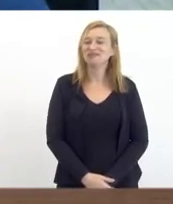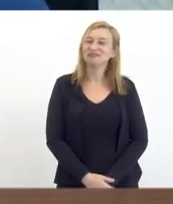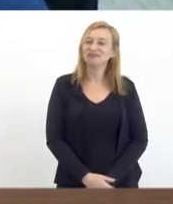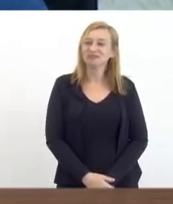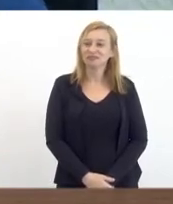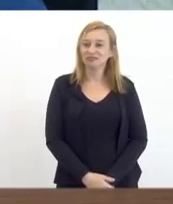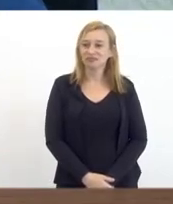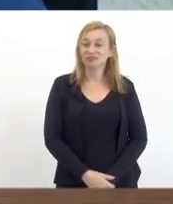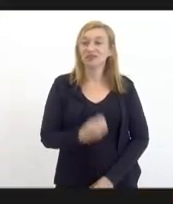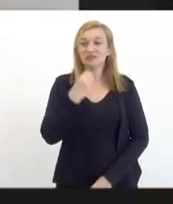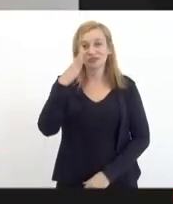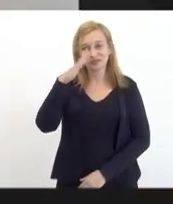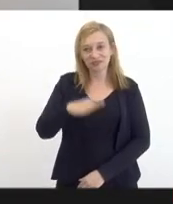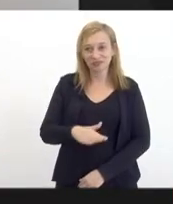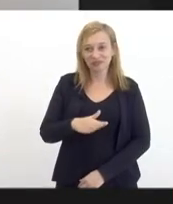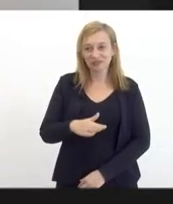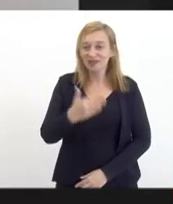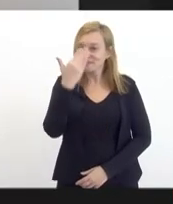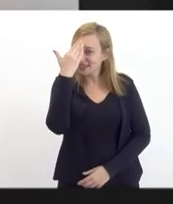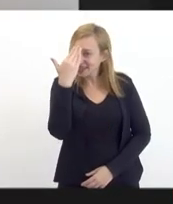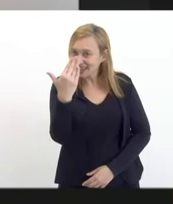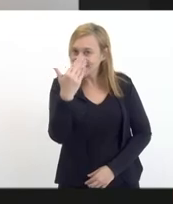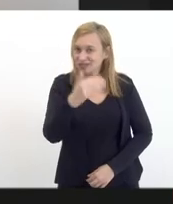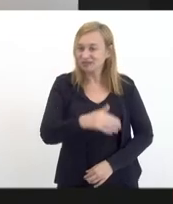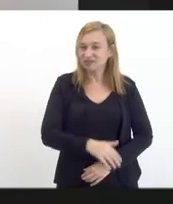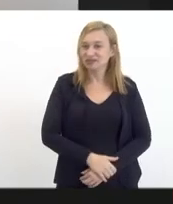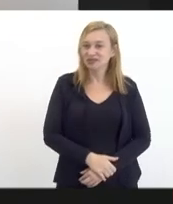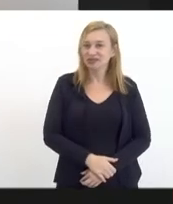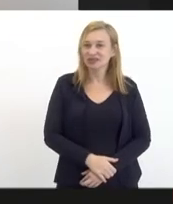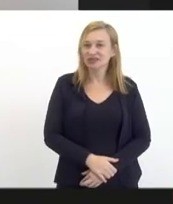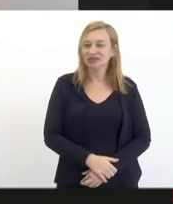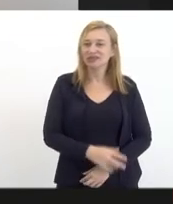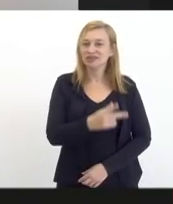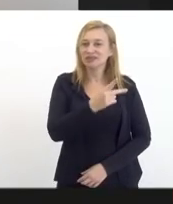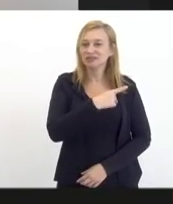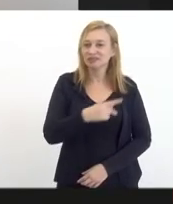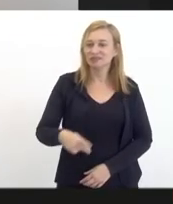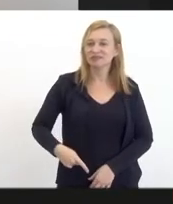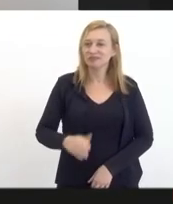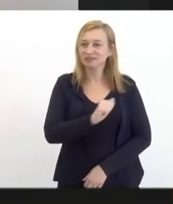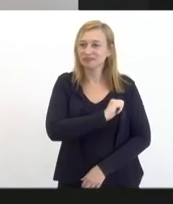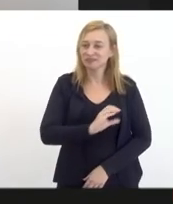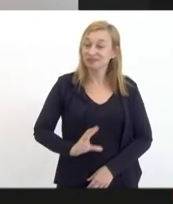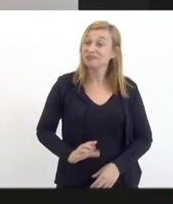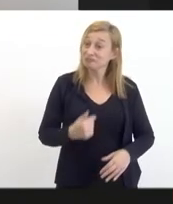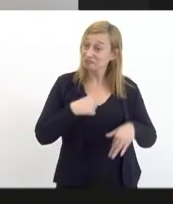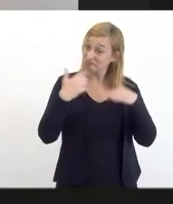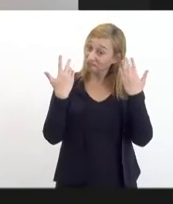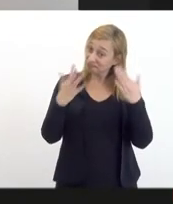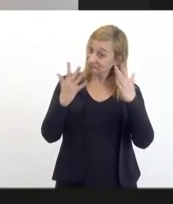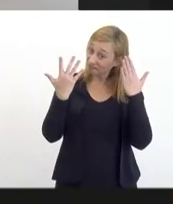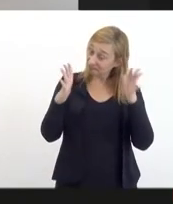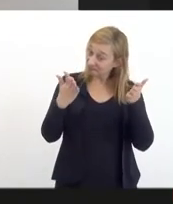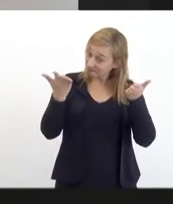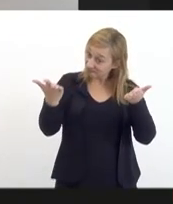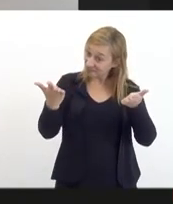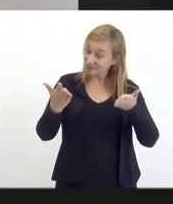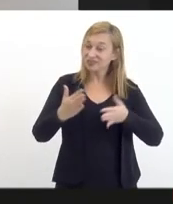boa tarde obrigado presidente André Siciliano aqui eu saúdo aqui efusivamente